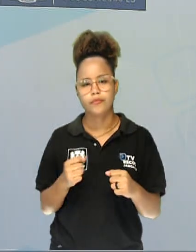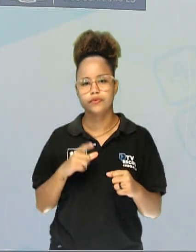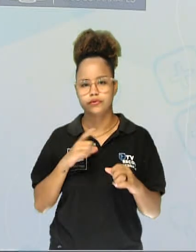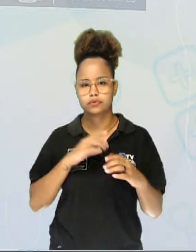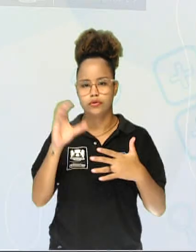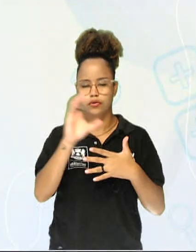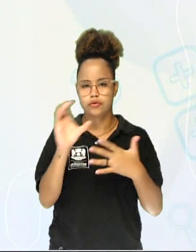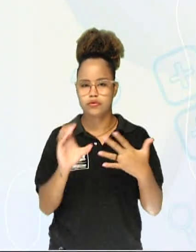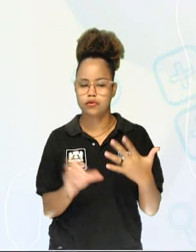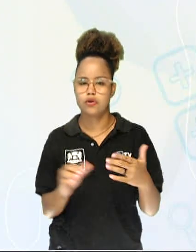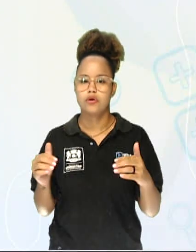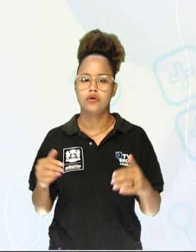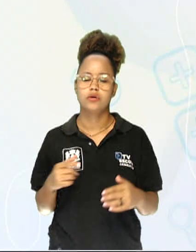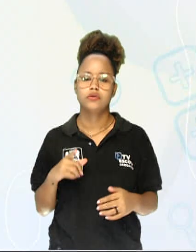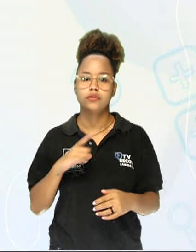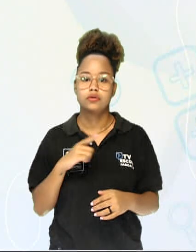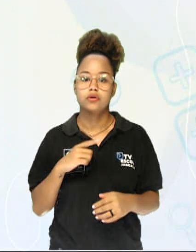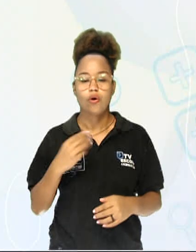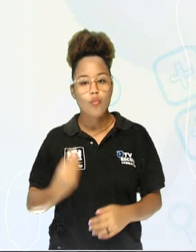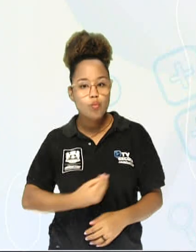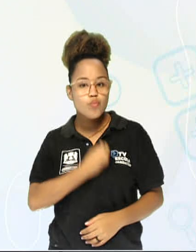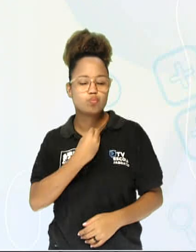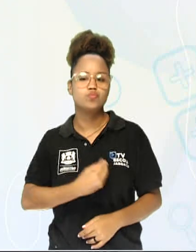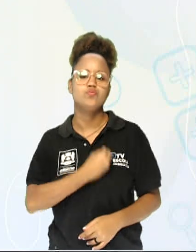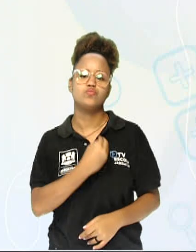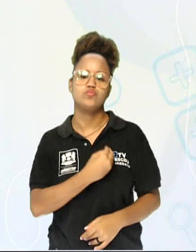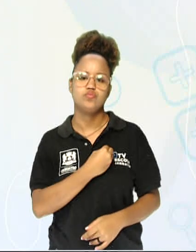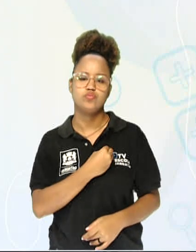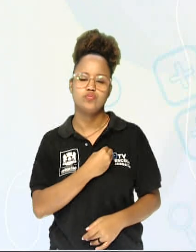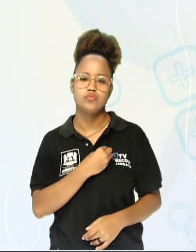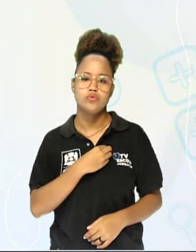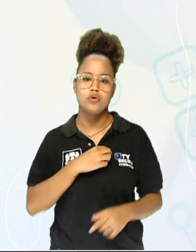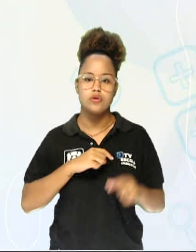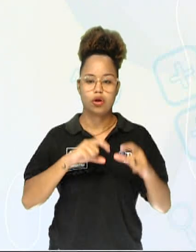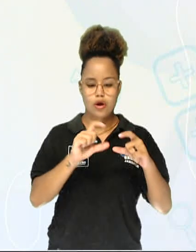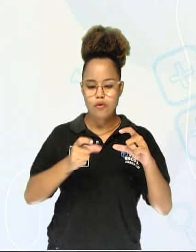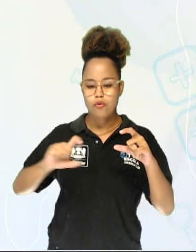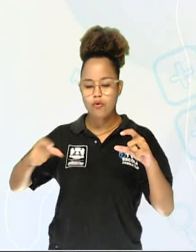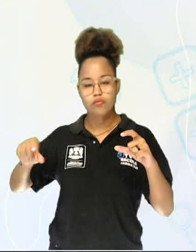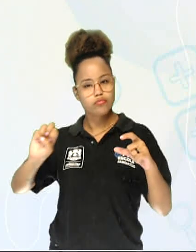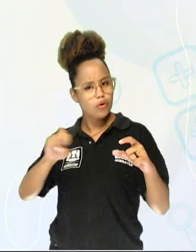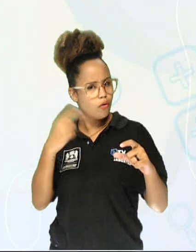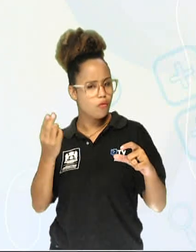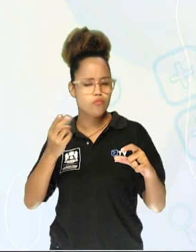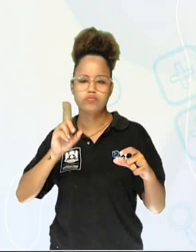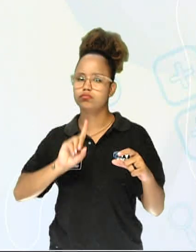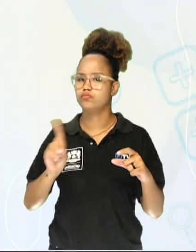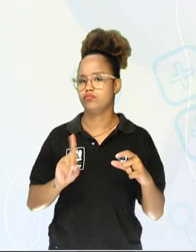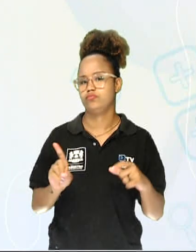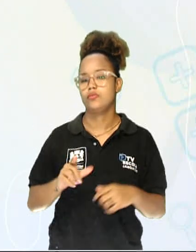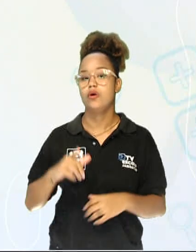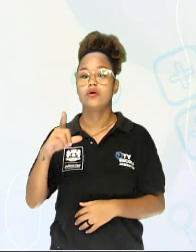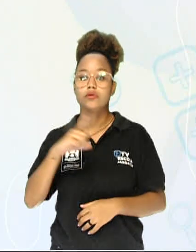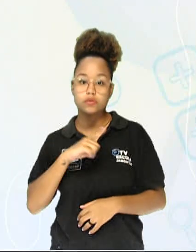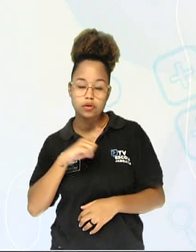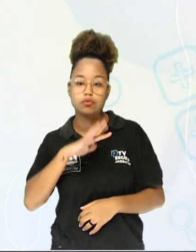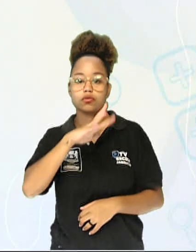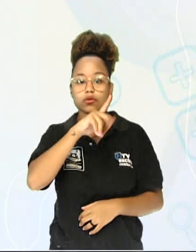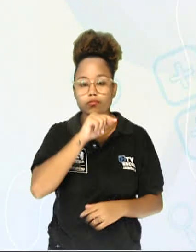acordo com a existência de coluna vertebral ou não. Temos os animais